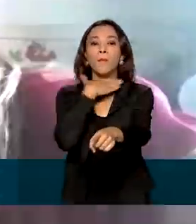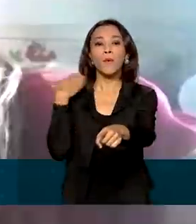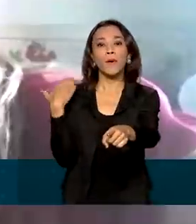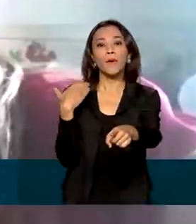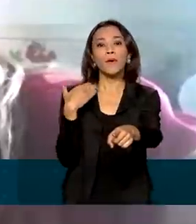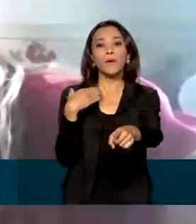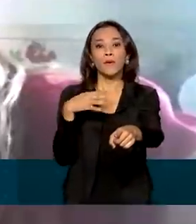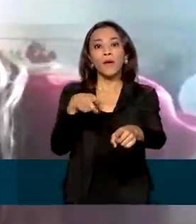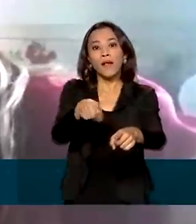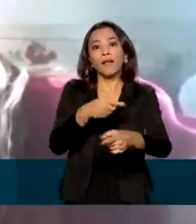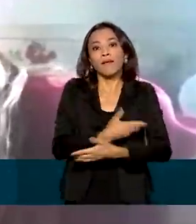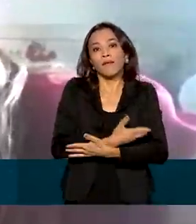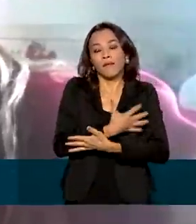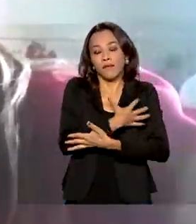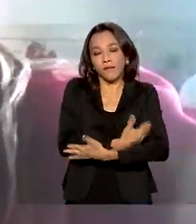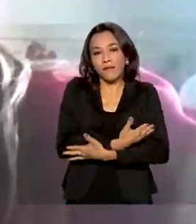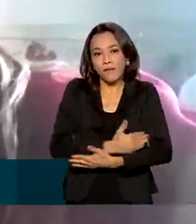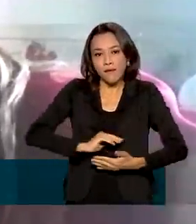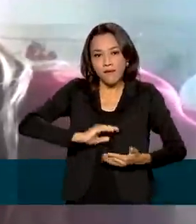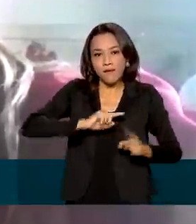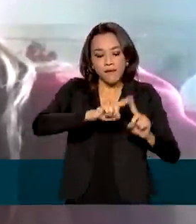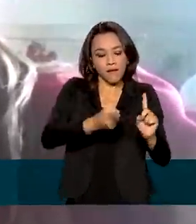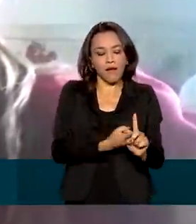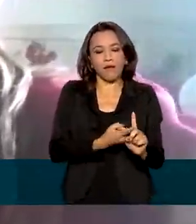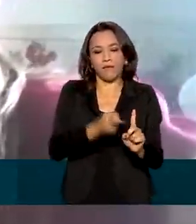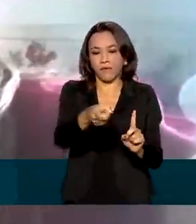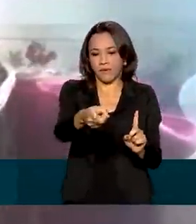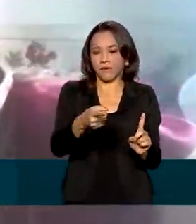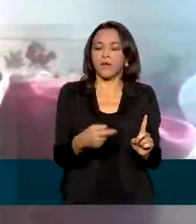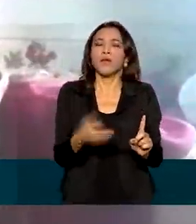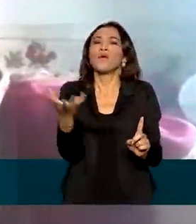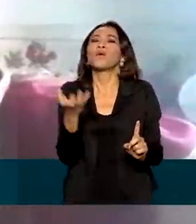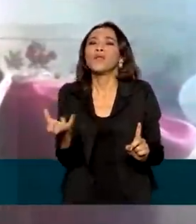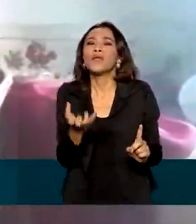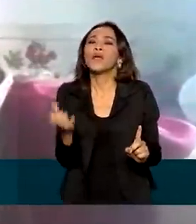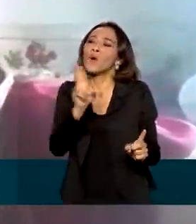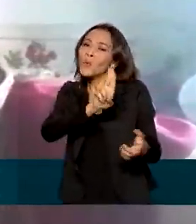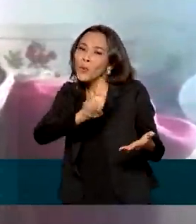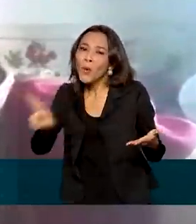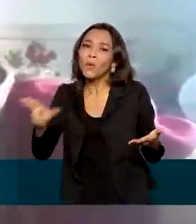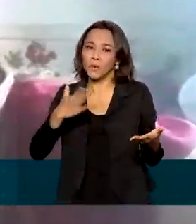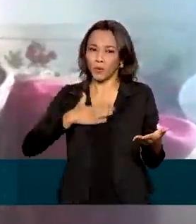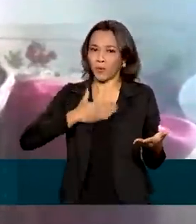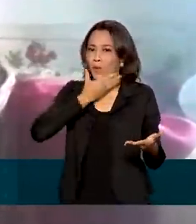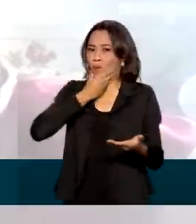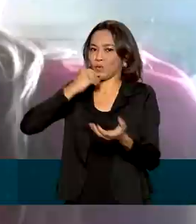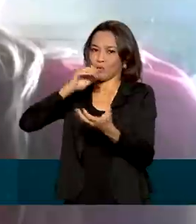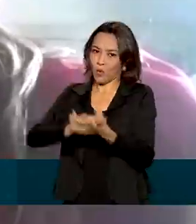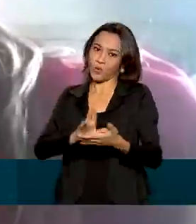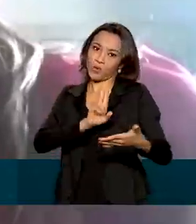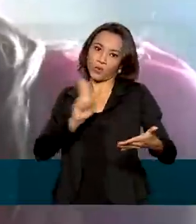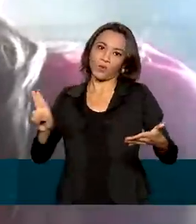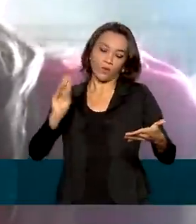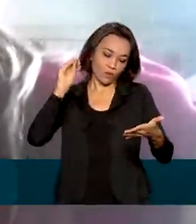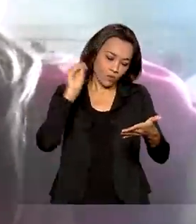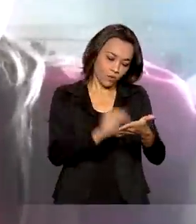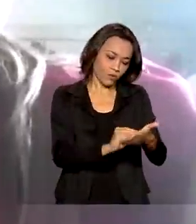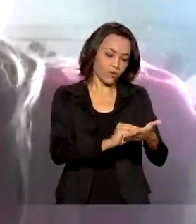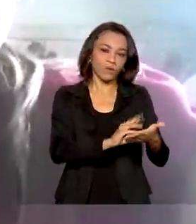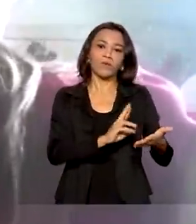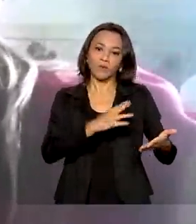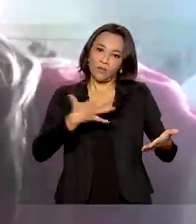grávida. Eu queria muito o sobrenome do meu esposo na certidão de nascimento do meu filho. Gostei muito